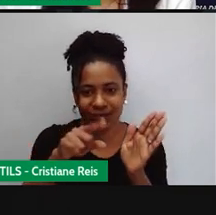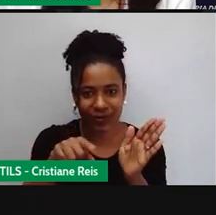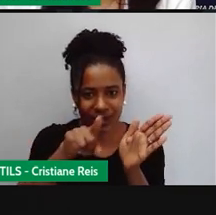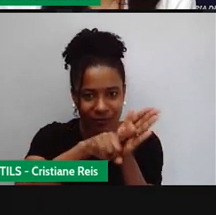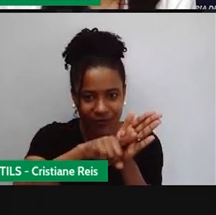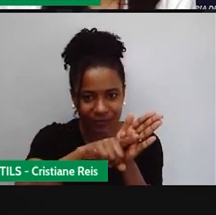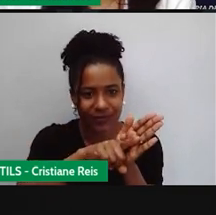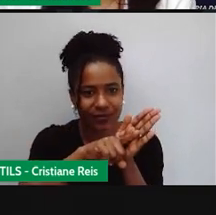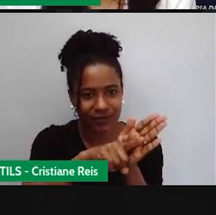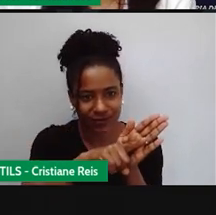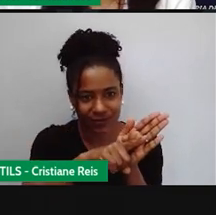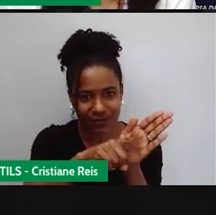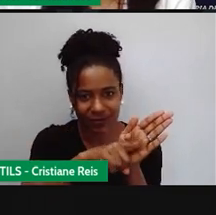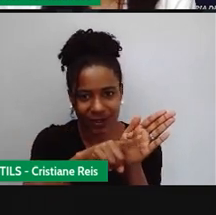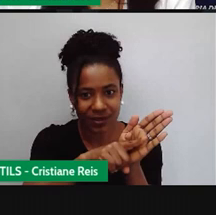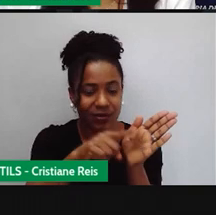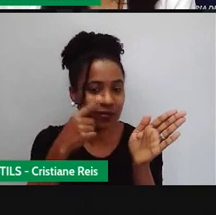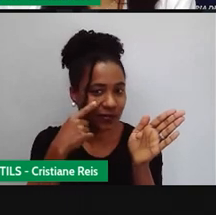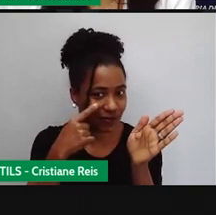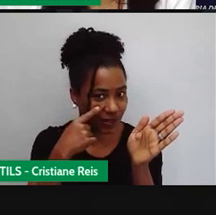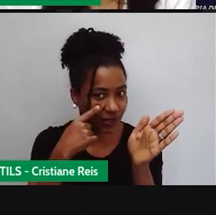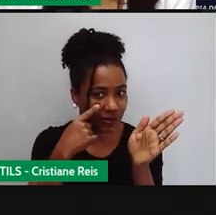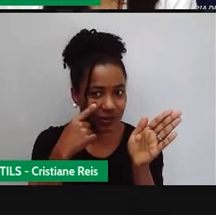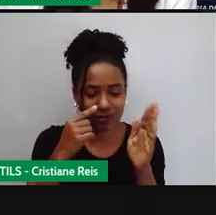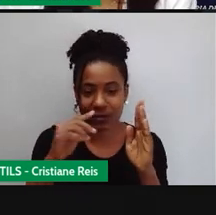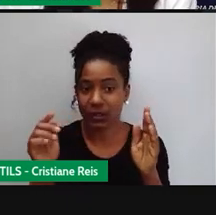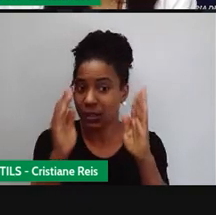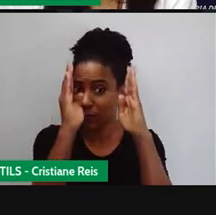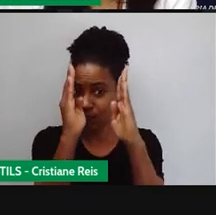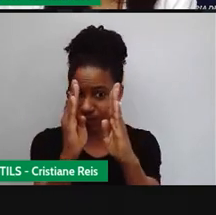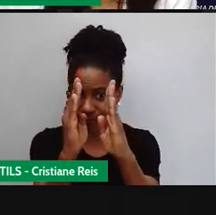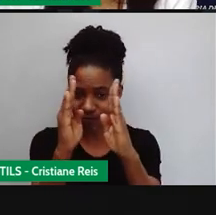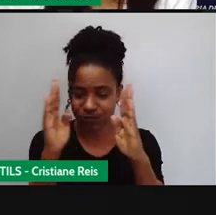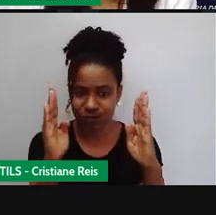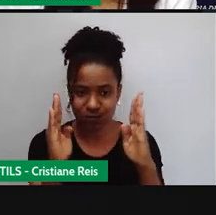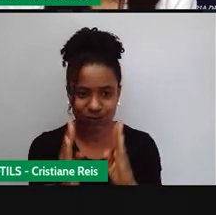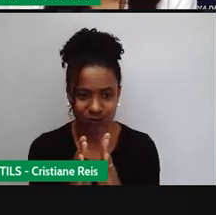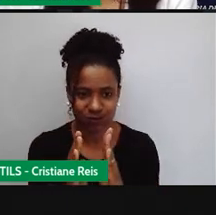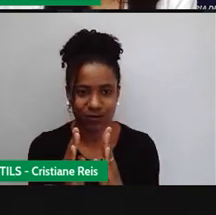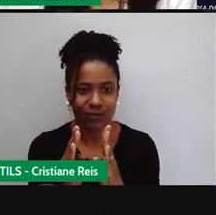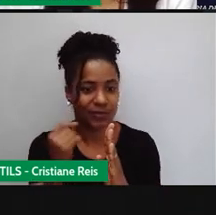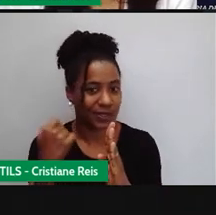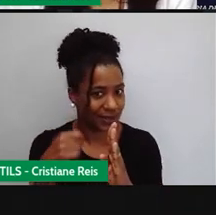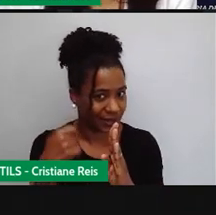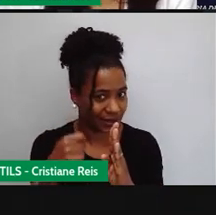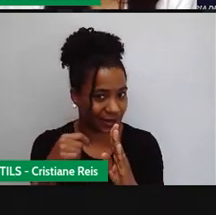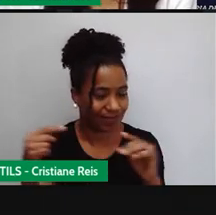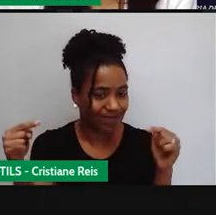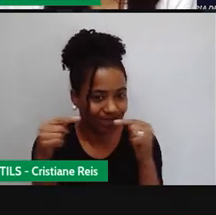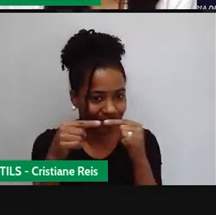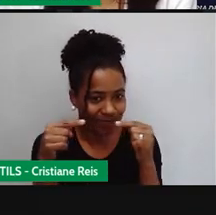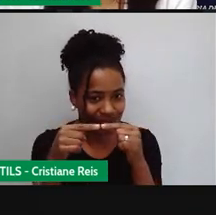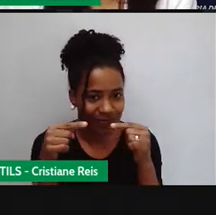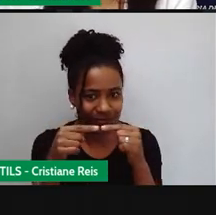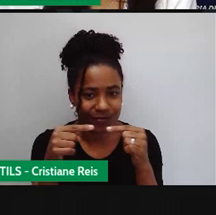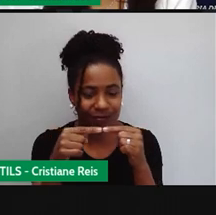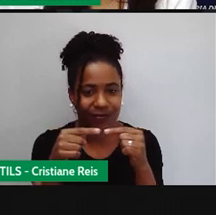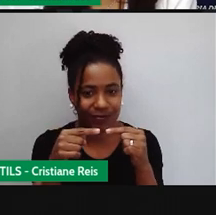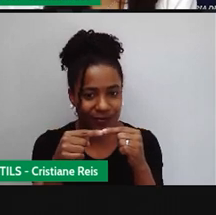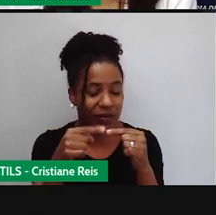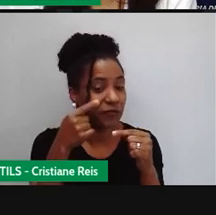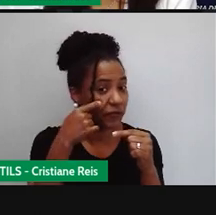para o meu algoritmo, né? Como eu vou armar a minha continha, eu tenho que prestar atenção que são números